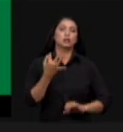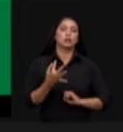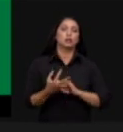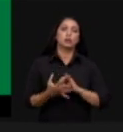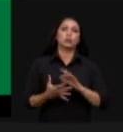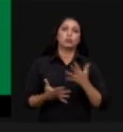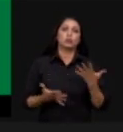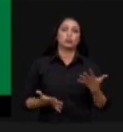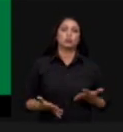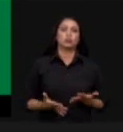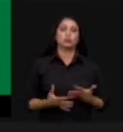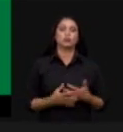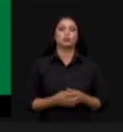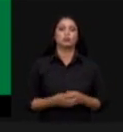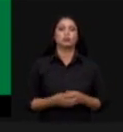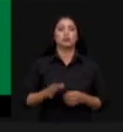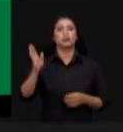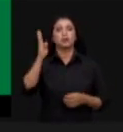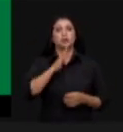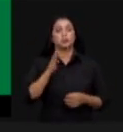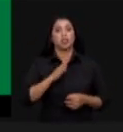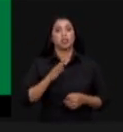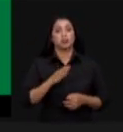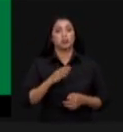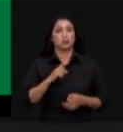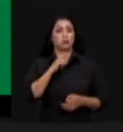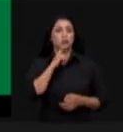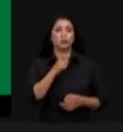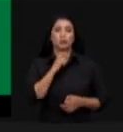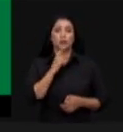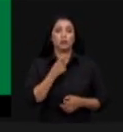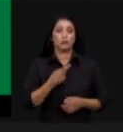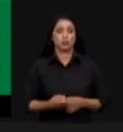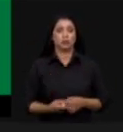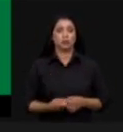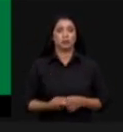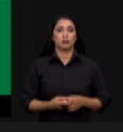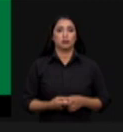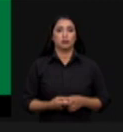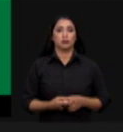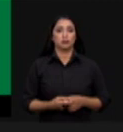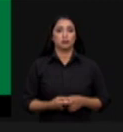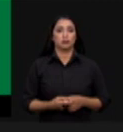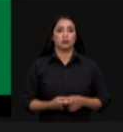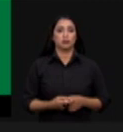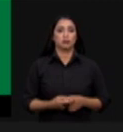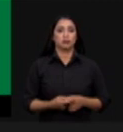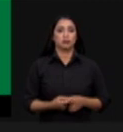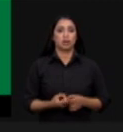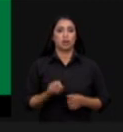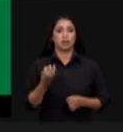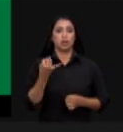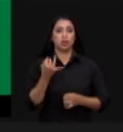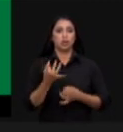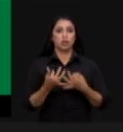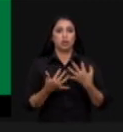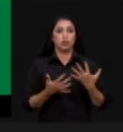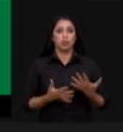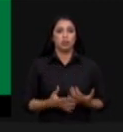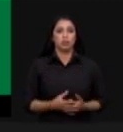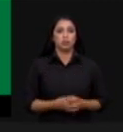organizar isso a nível de Brasil a gente não consegue isso a gente não conseguiu unir os números do